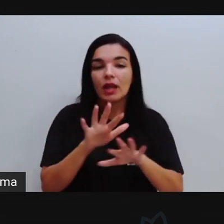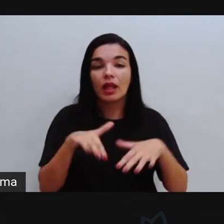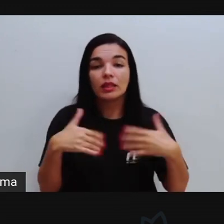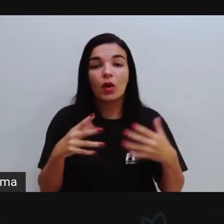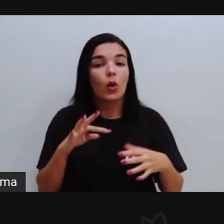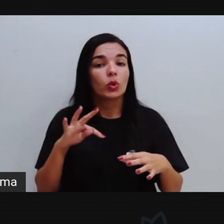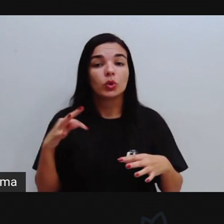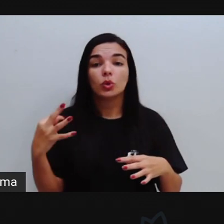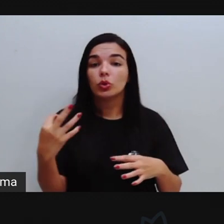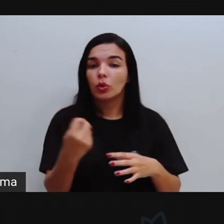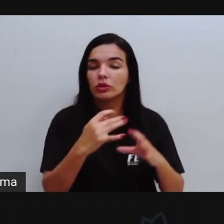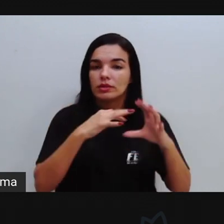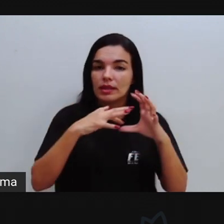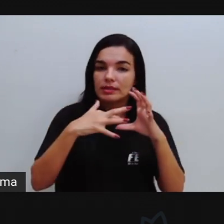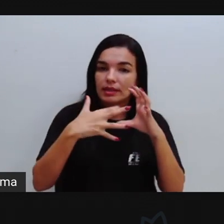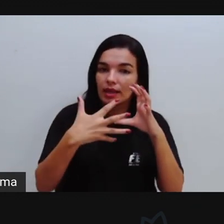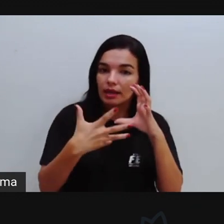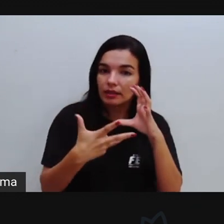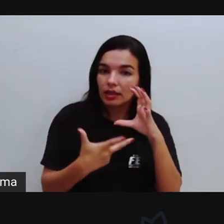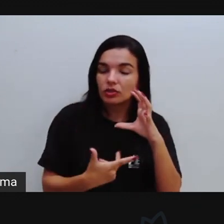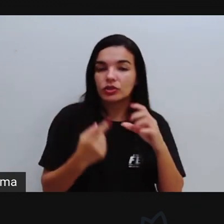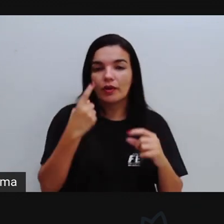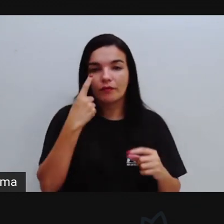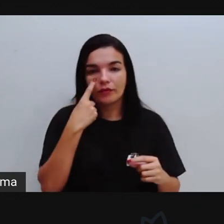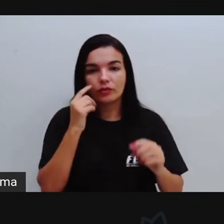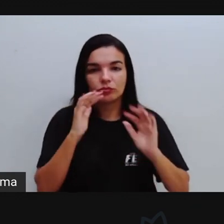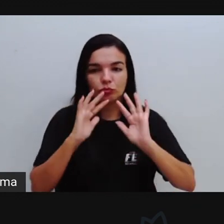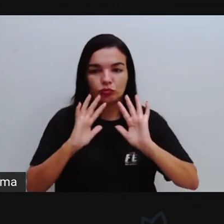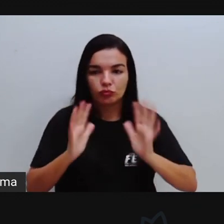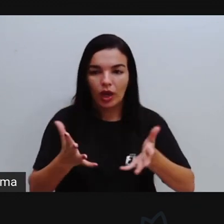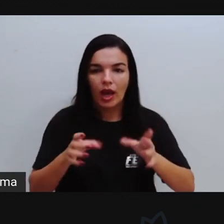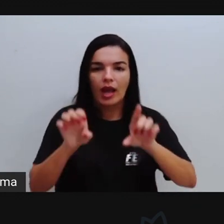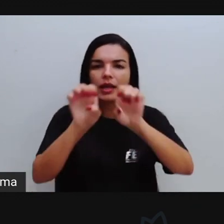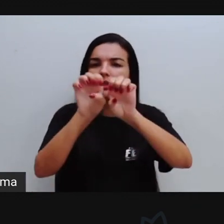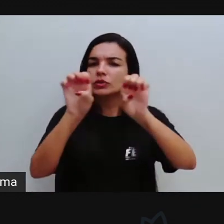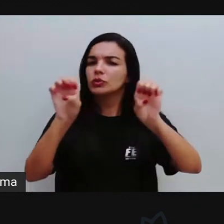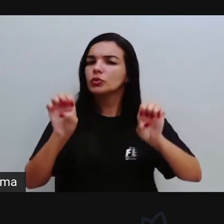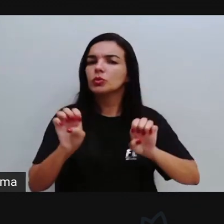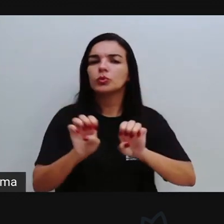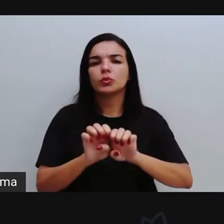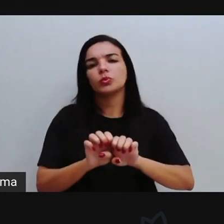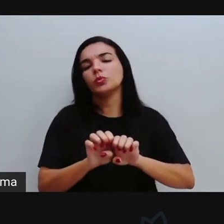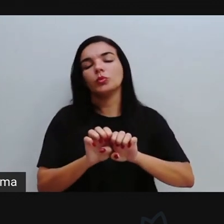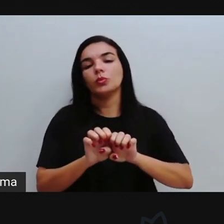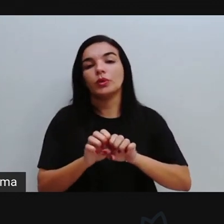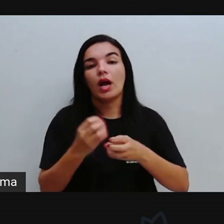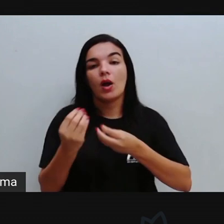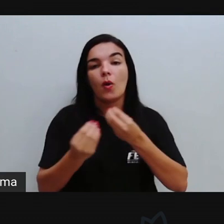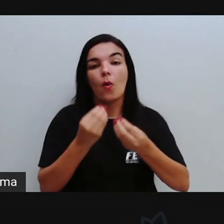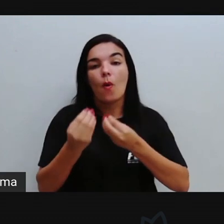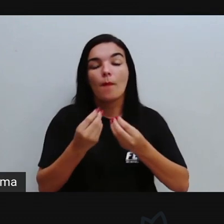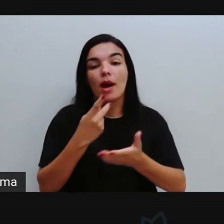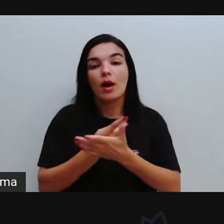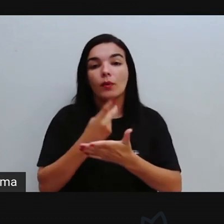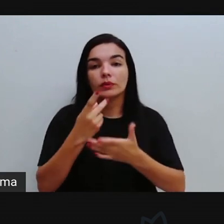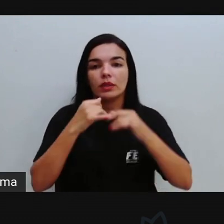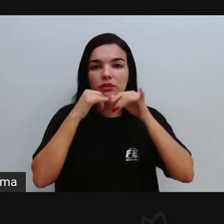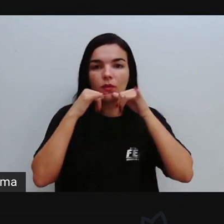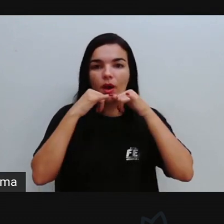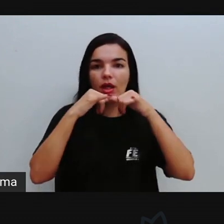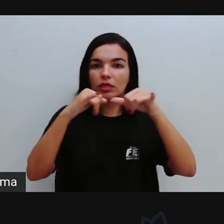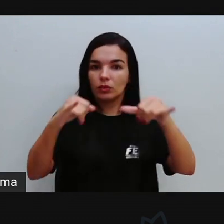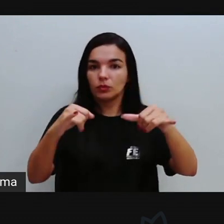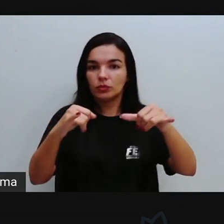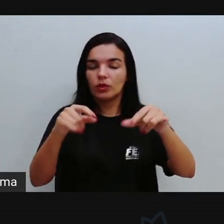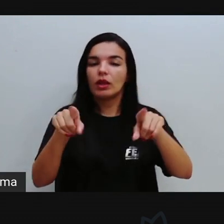características que a gente viu lá, a própria parte estrutural dos anúncios publicitários, estiveram presentes